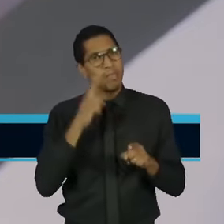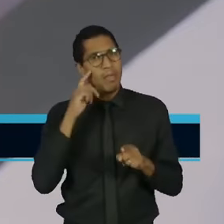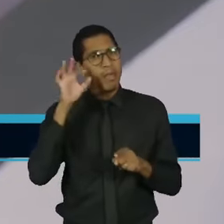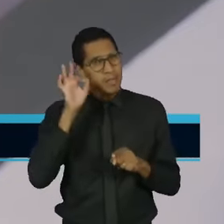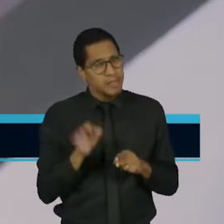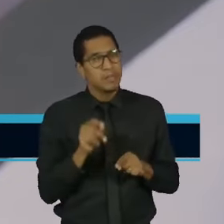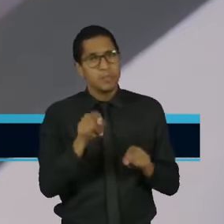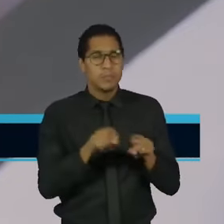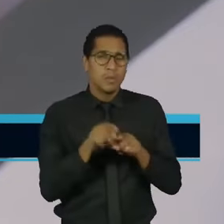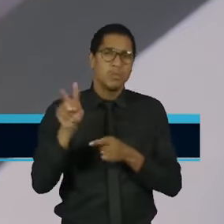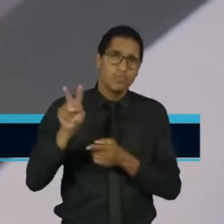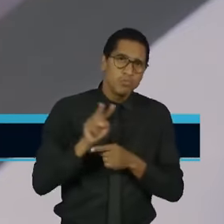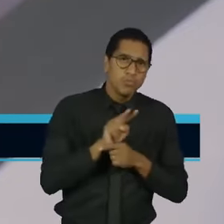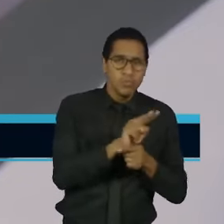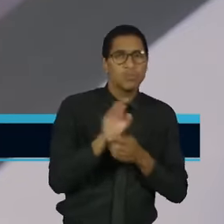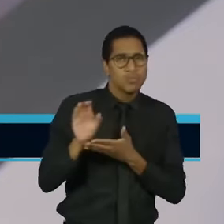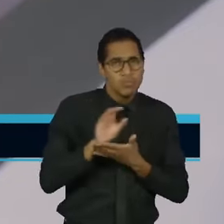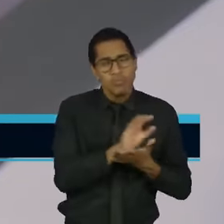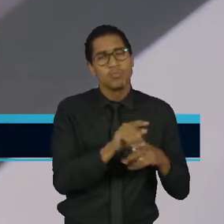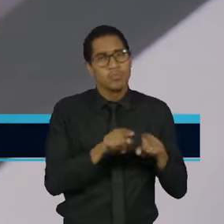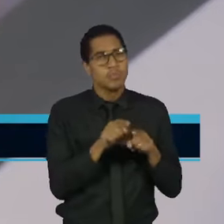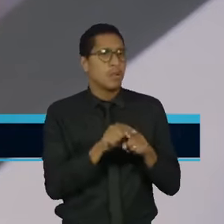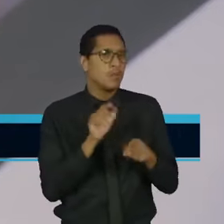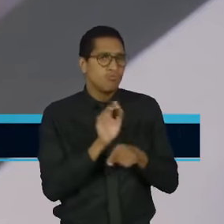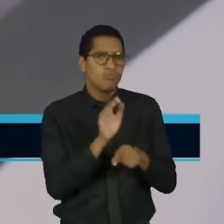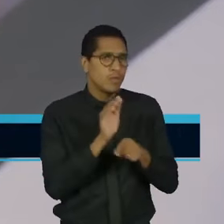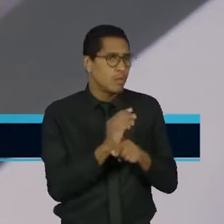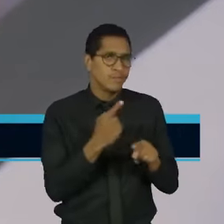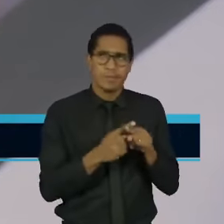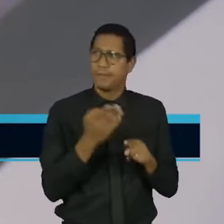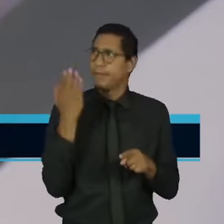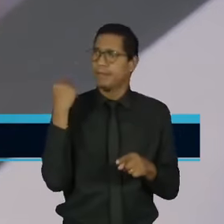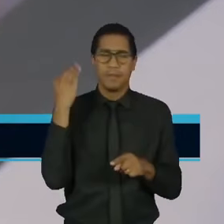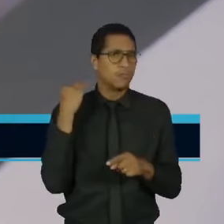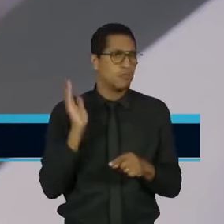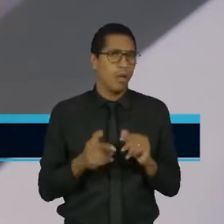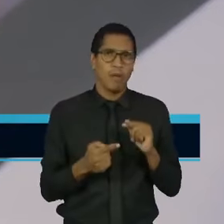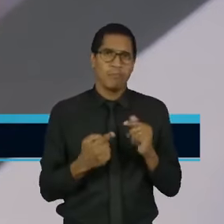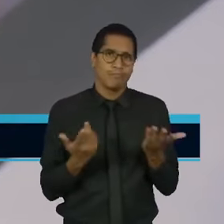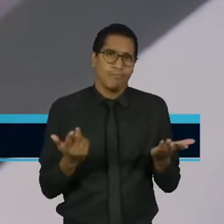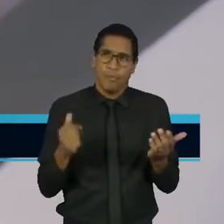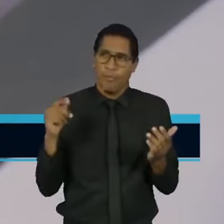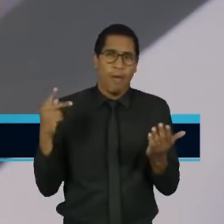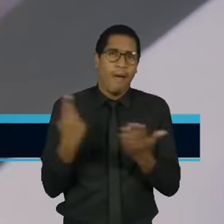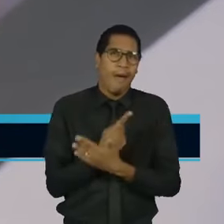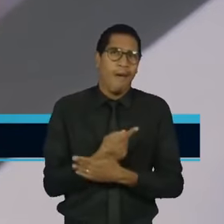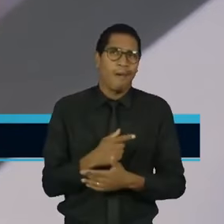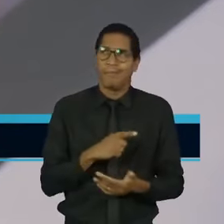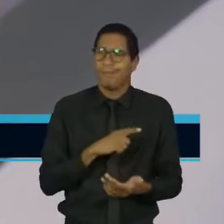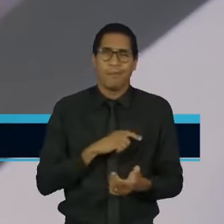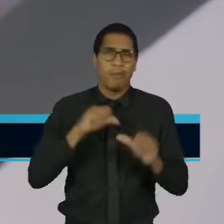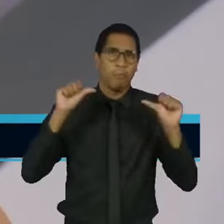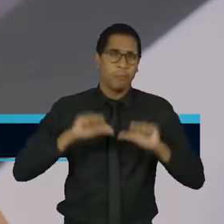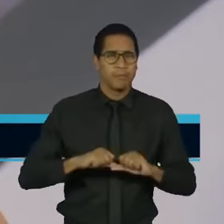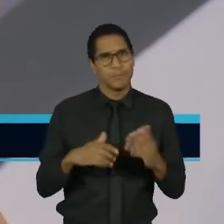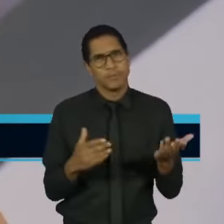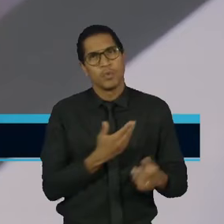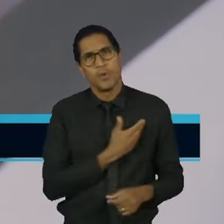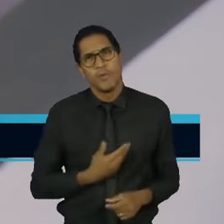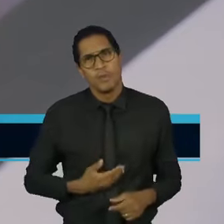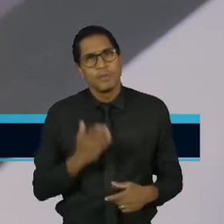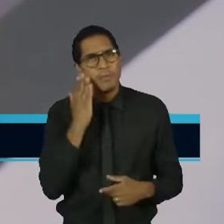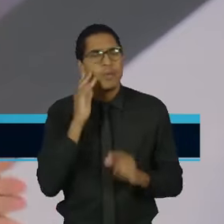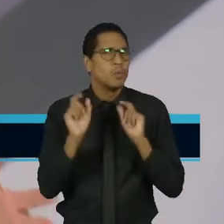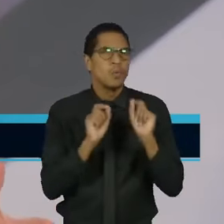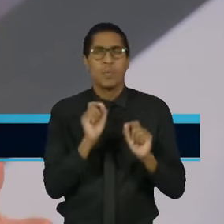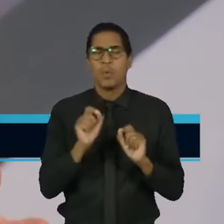de subsídio, de juros subsidiados, coisas que já não deram certo no passado. Então, o governo precisa entender que sinalização